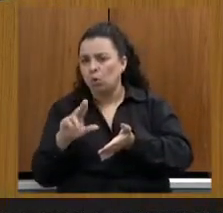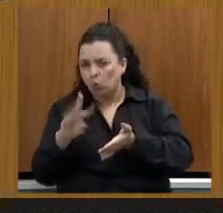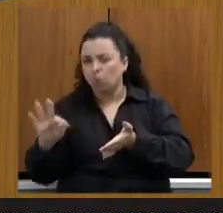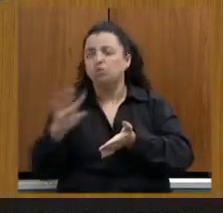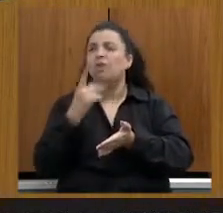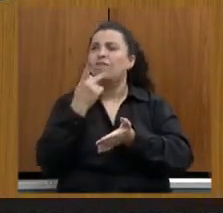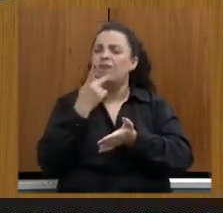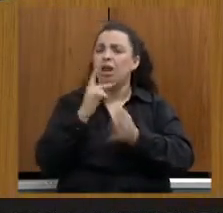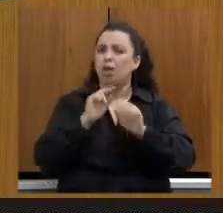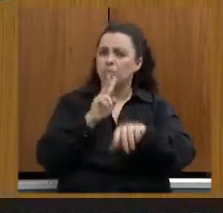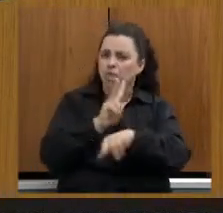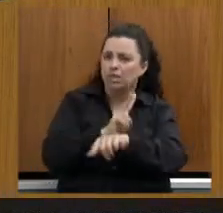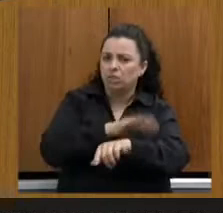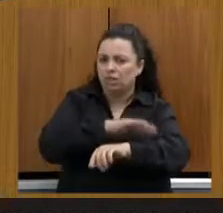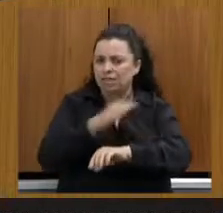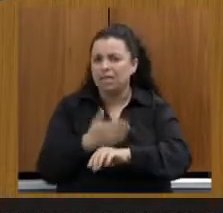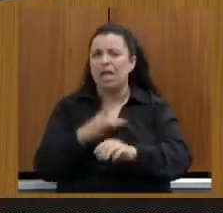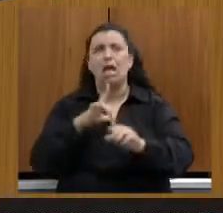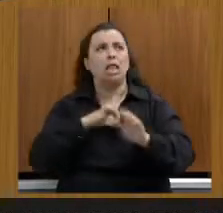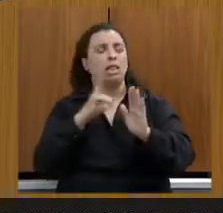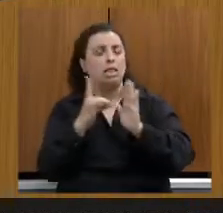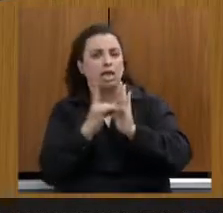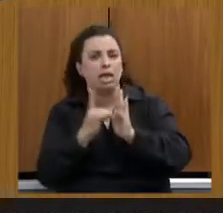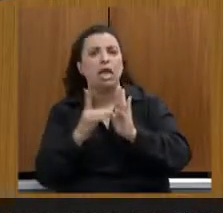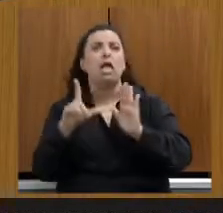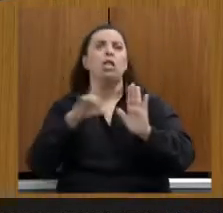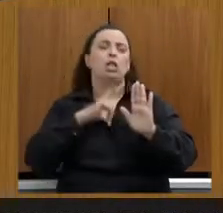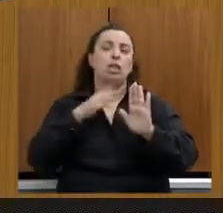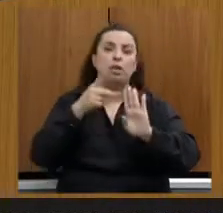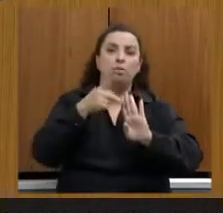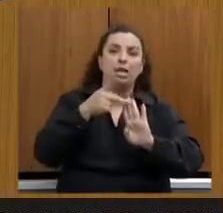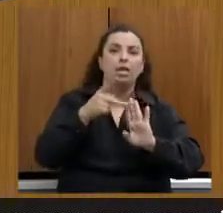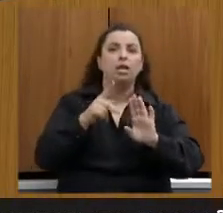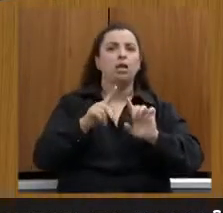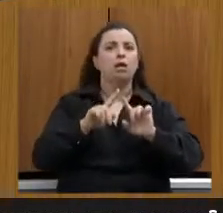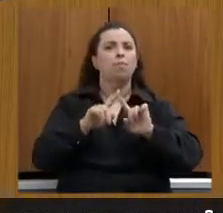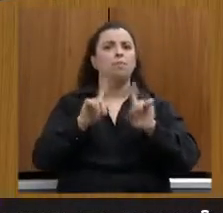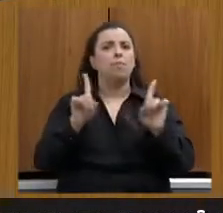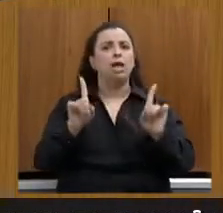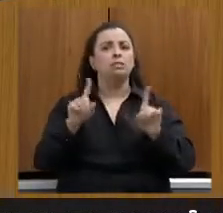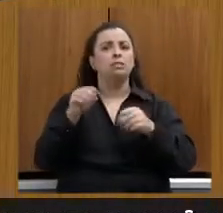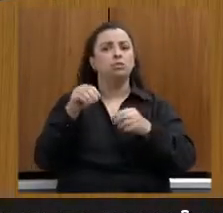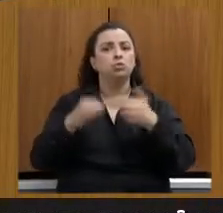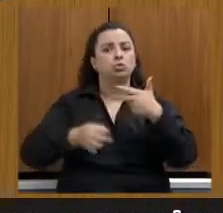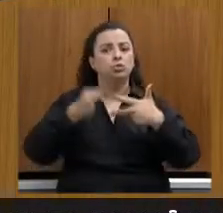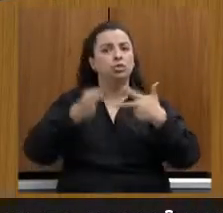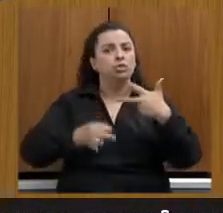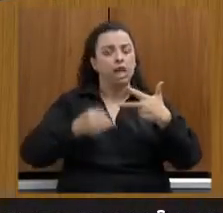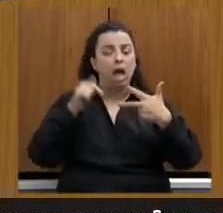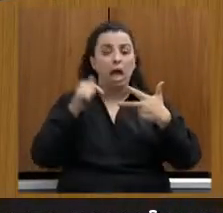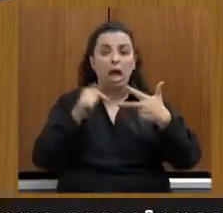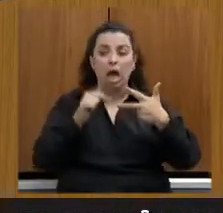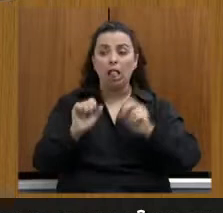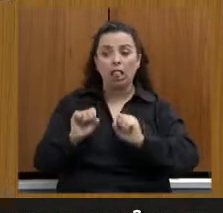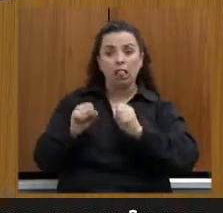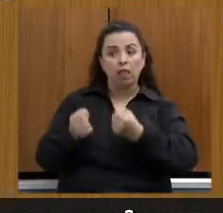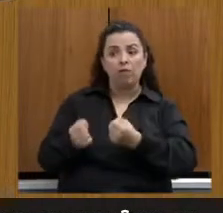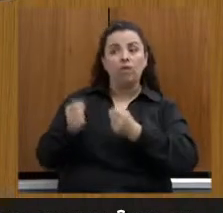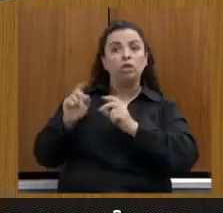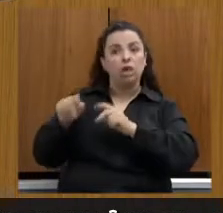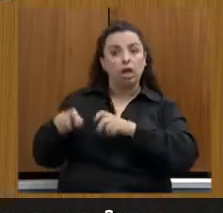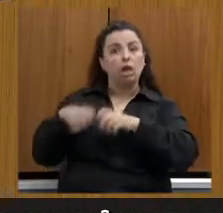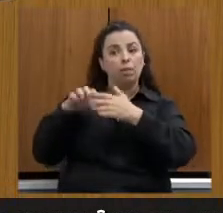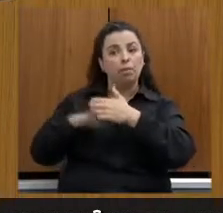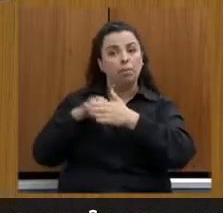tem decreto, tem portaria, mas, no judiciário, o governo está defendendo a continuidade da mineradora. E a mineradora está lá